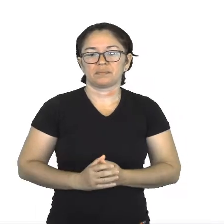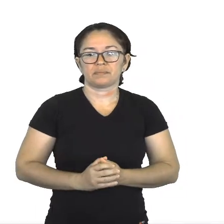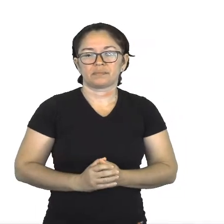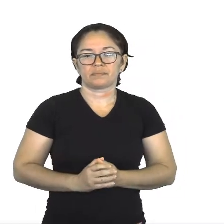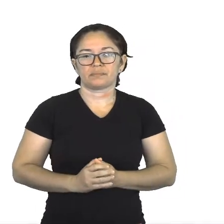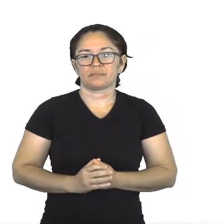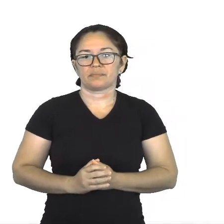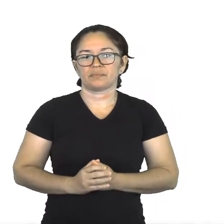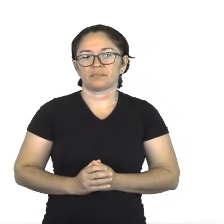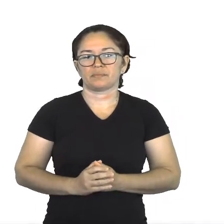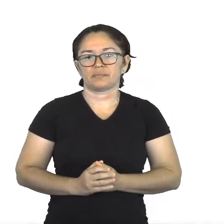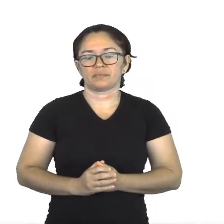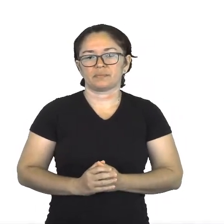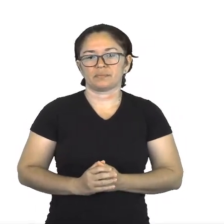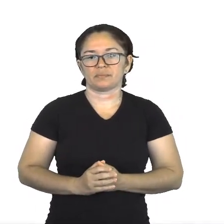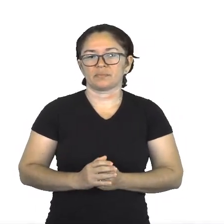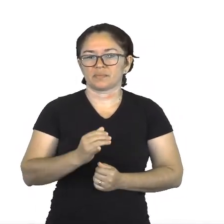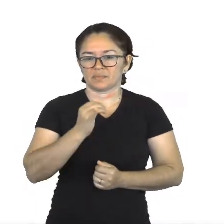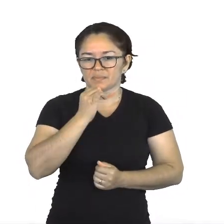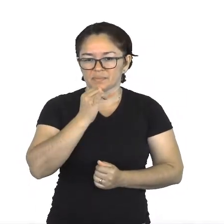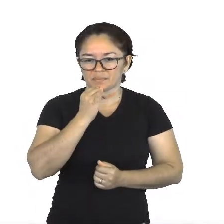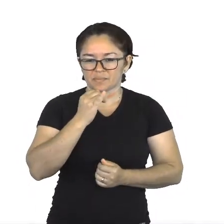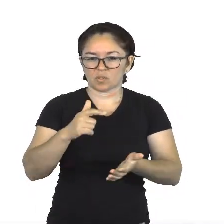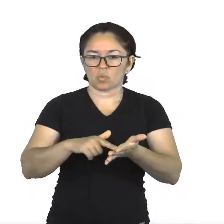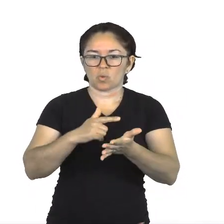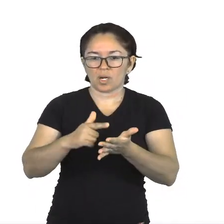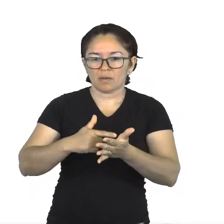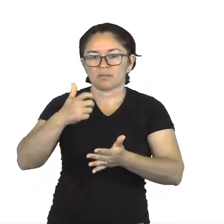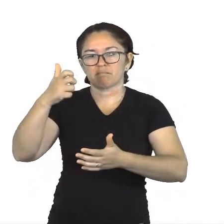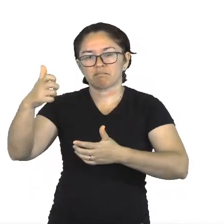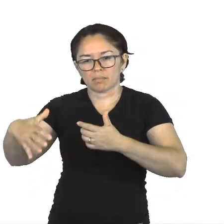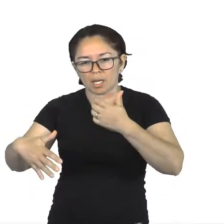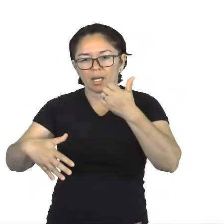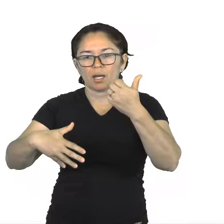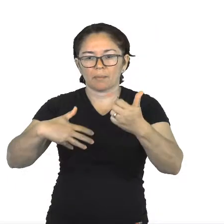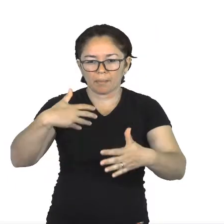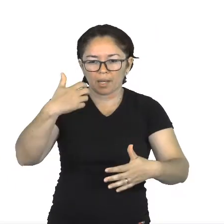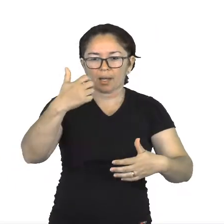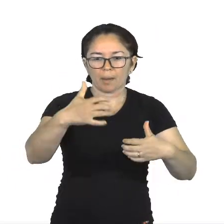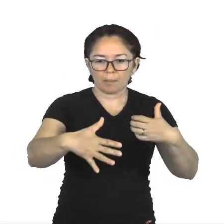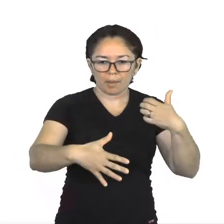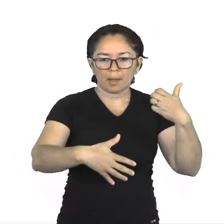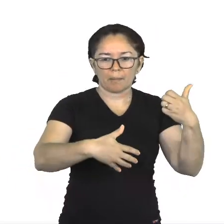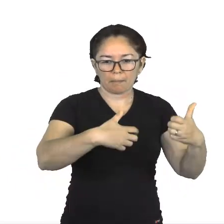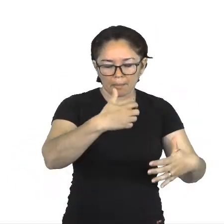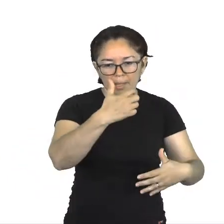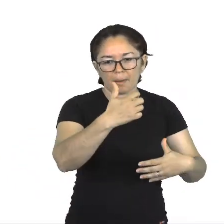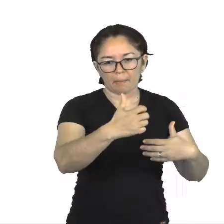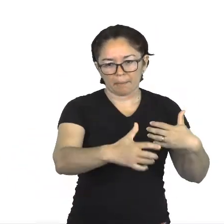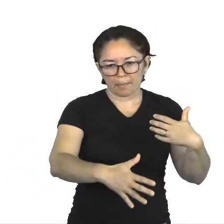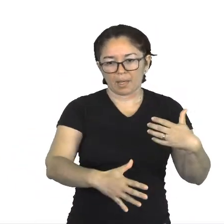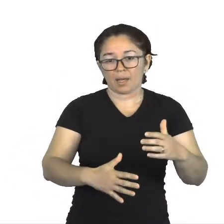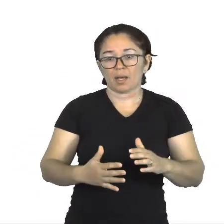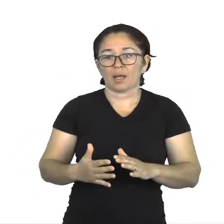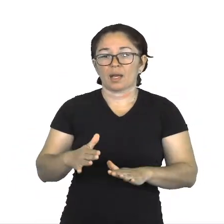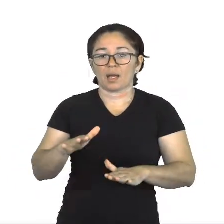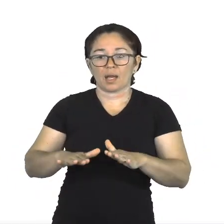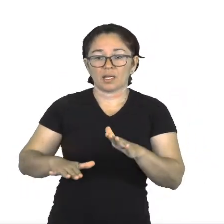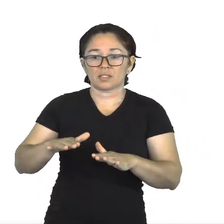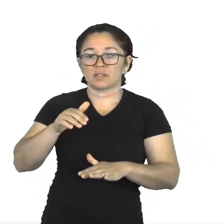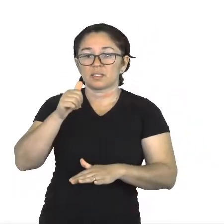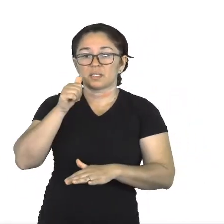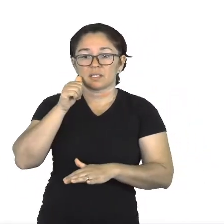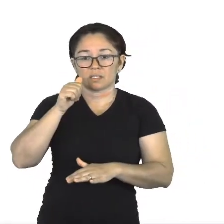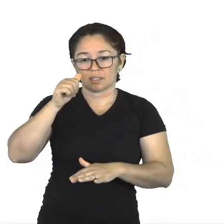Entre as narrações do enredo, há comentários bem particulares da contadora da